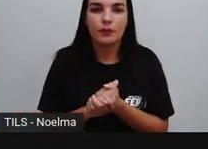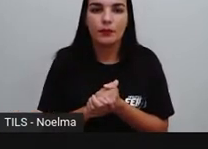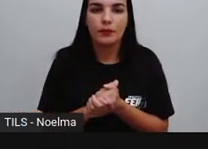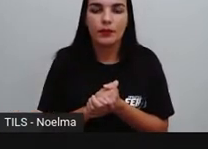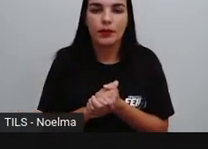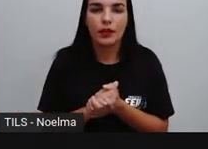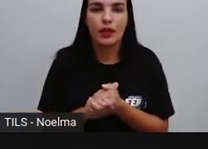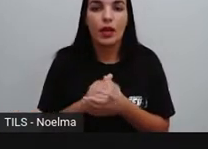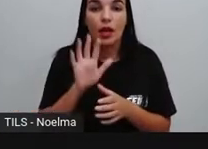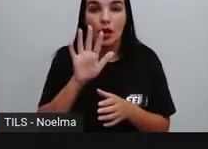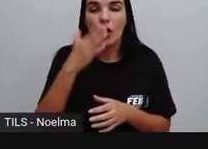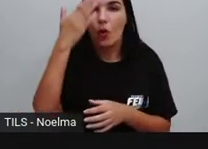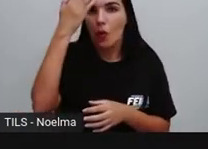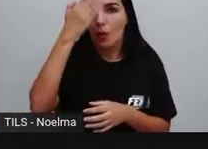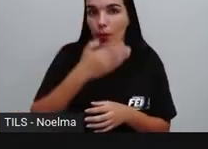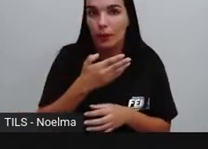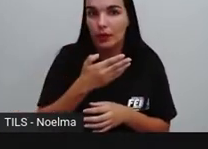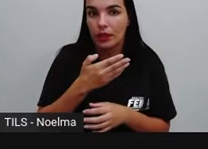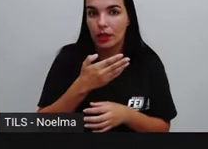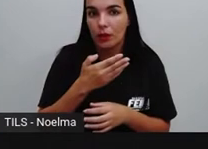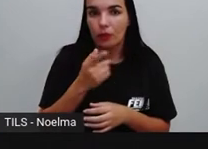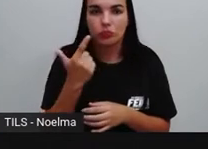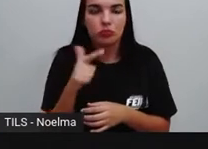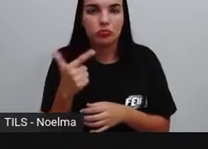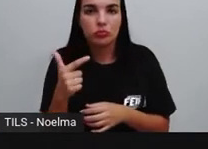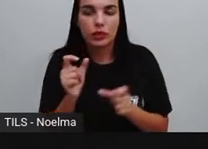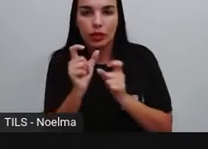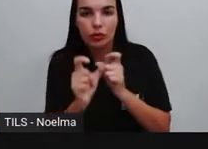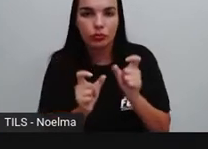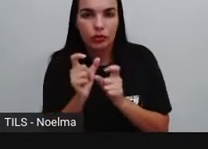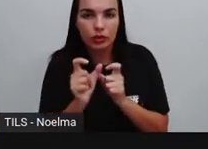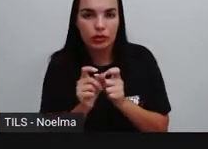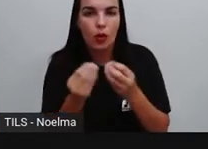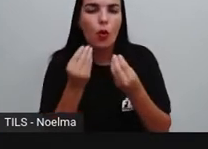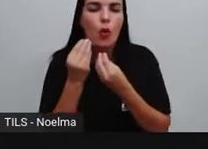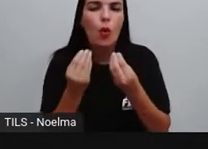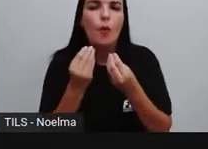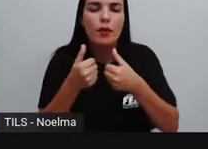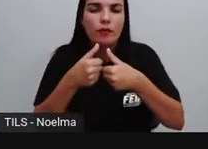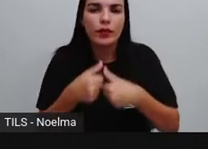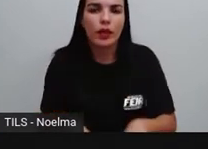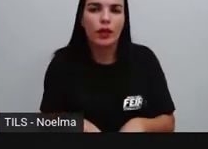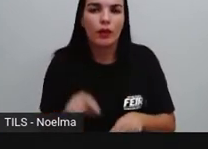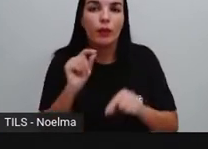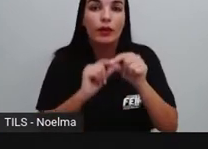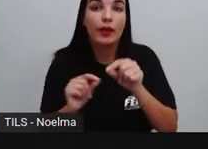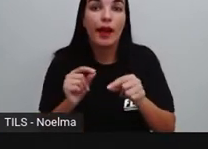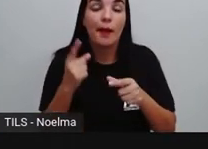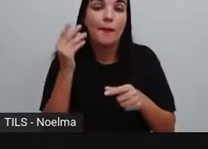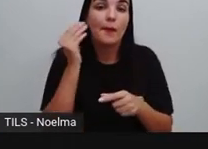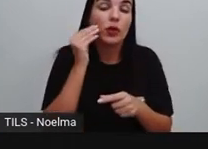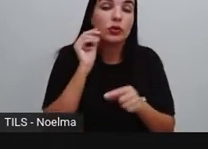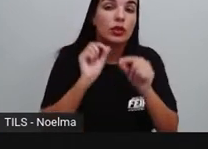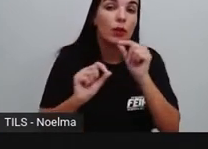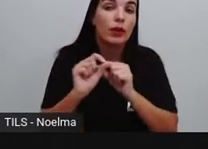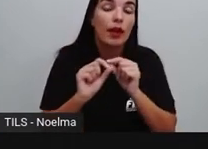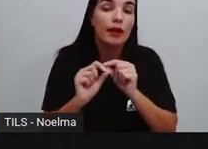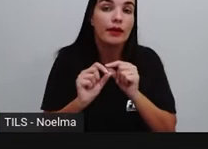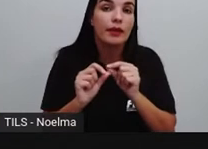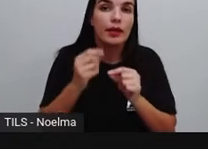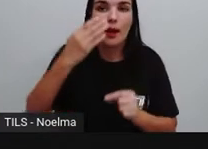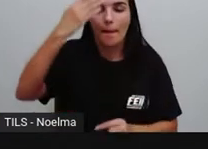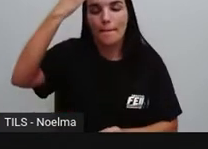Comprometeu não está no infinitivo. Como é que ficarei no infinitivo? Comprometeu indica a ação